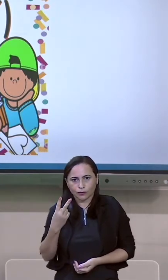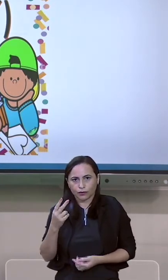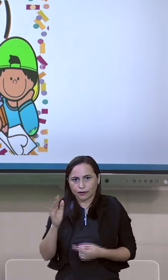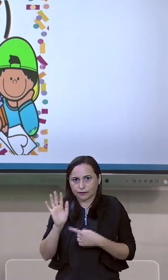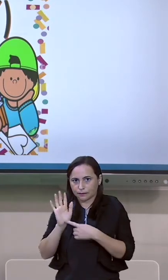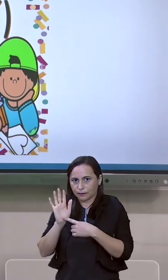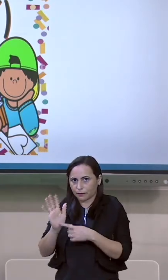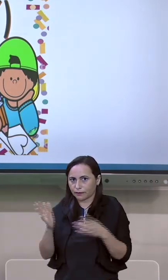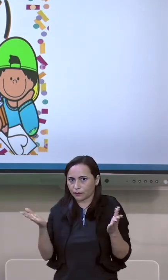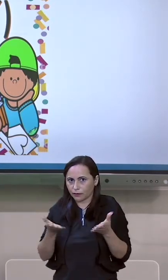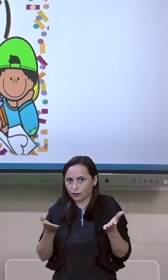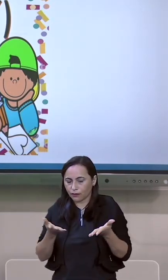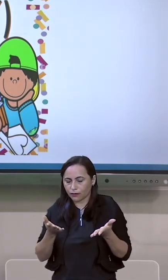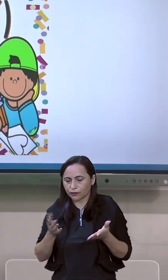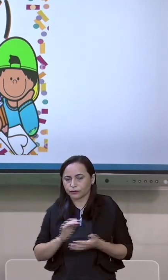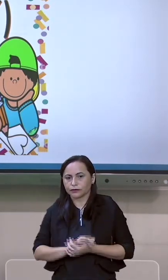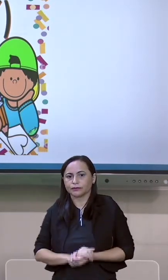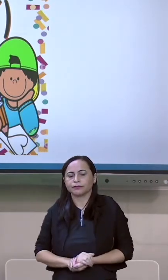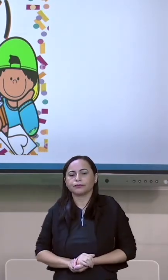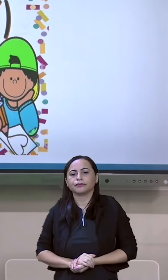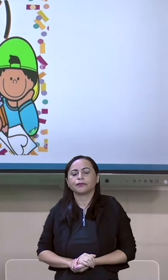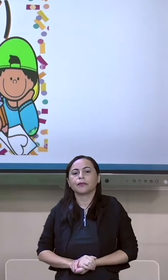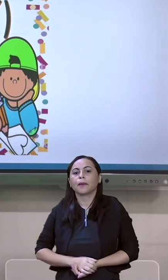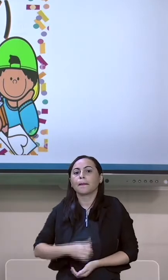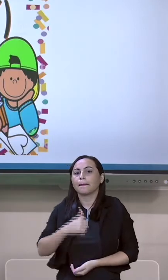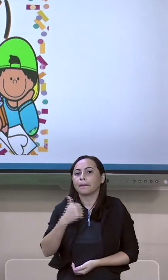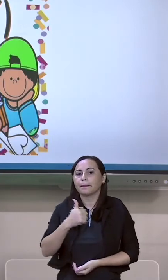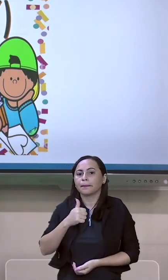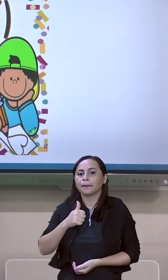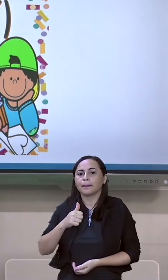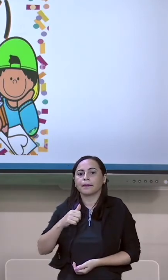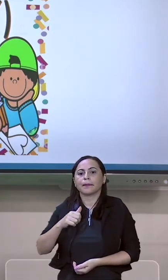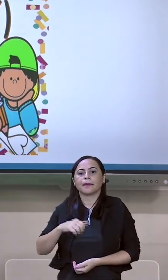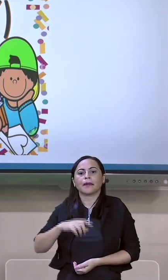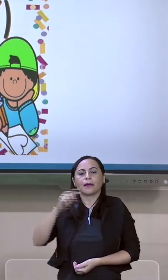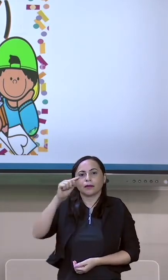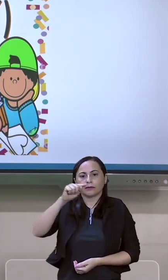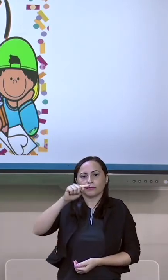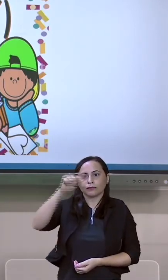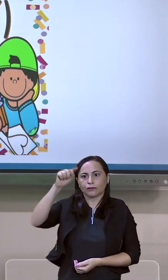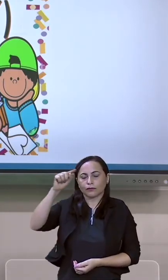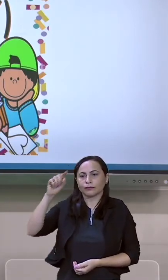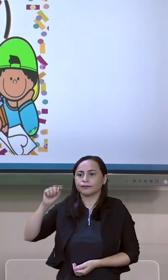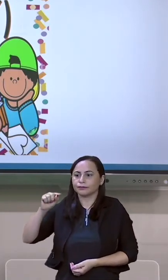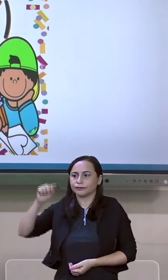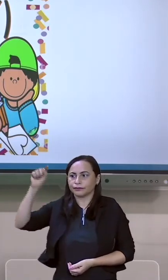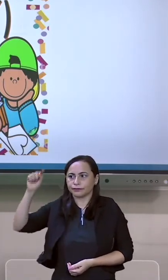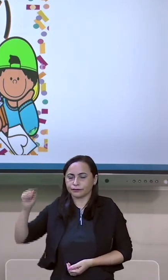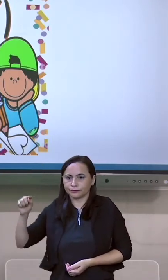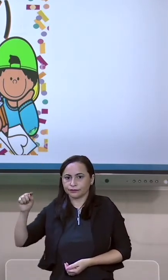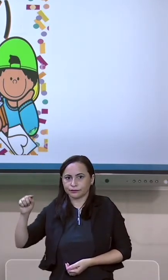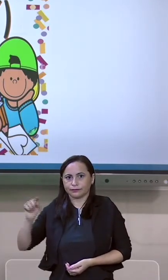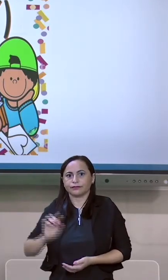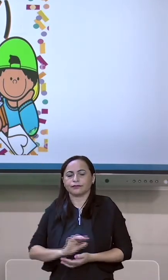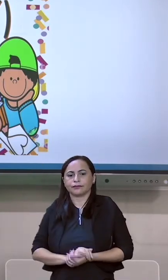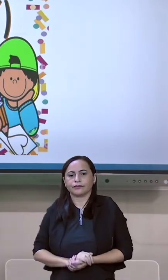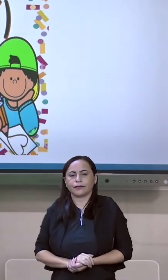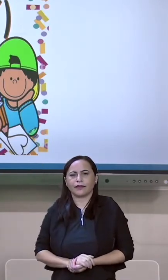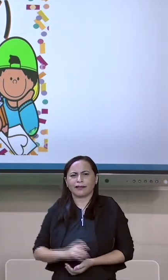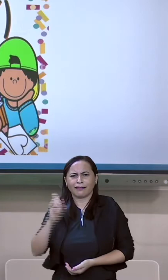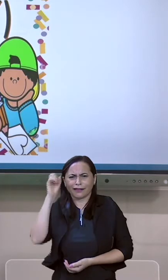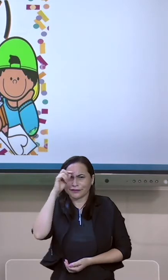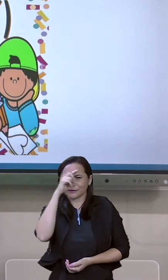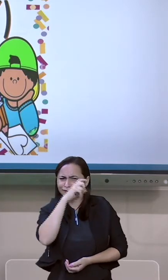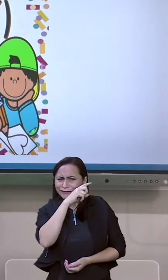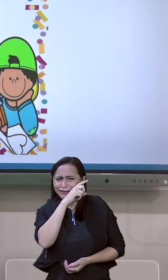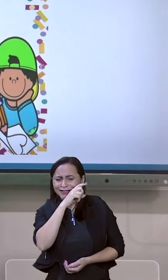conhecer hoje. Temos o acento agudo e o acento circunflexo. Ai, professora, que coisa difícil.